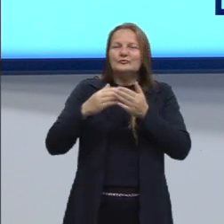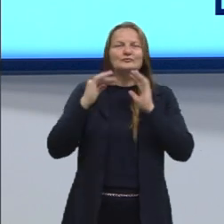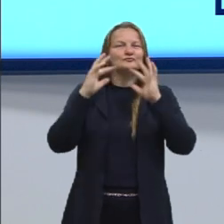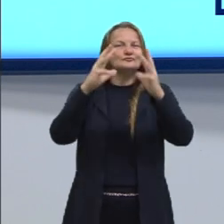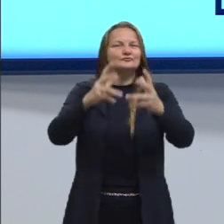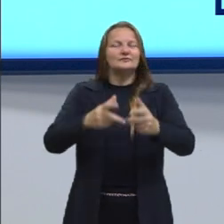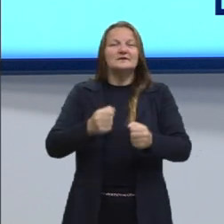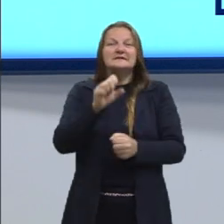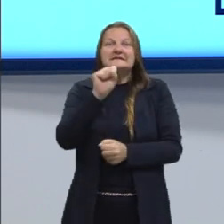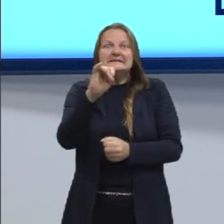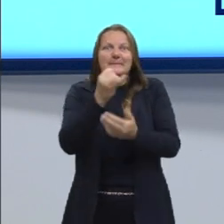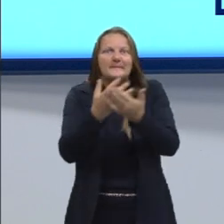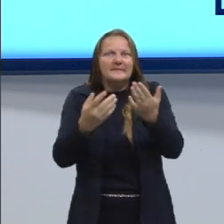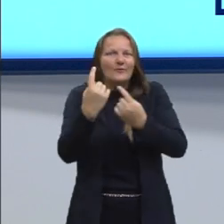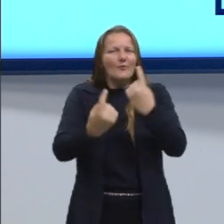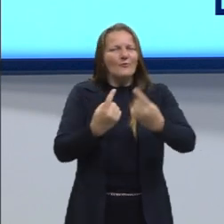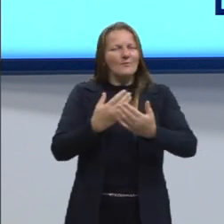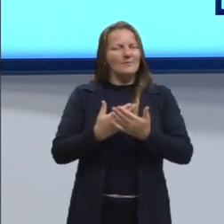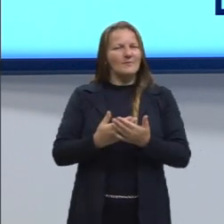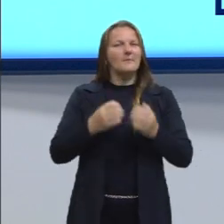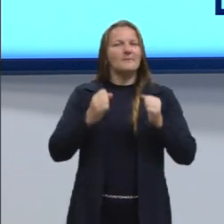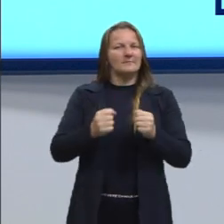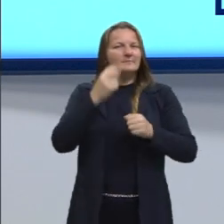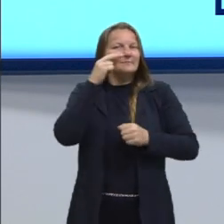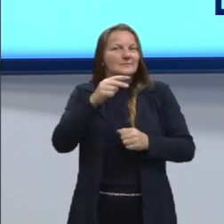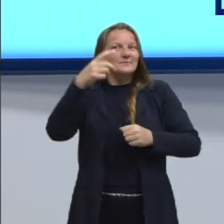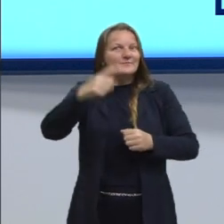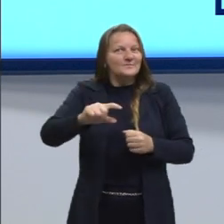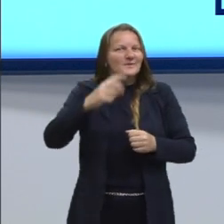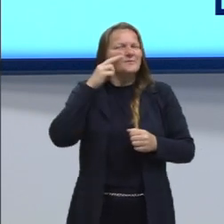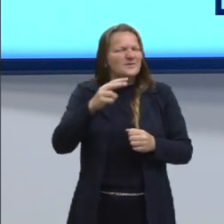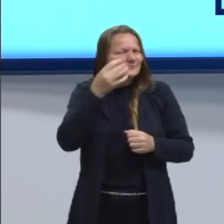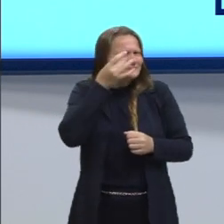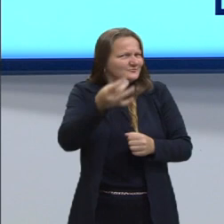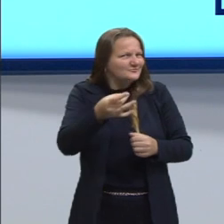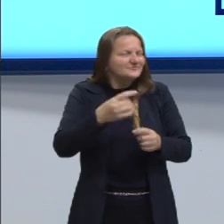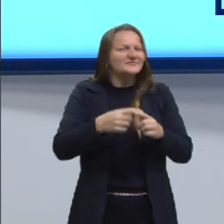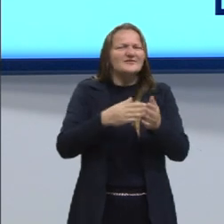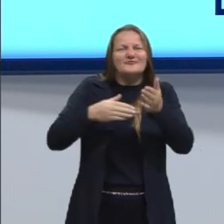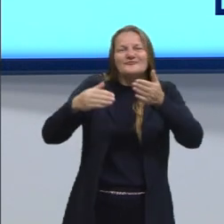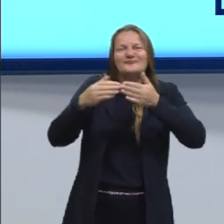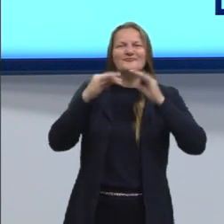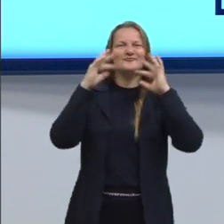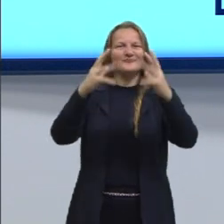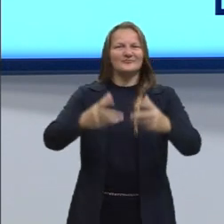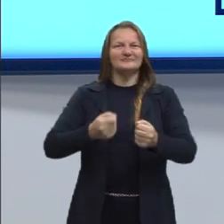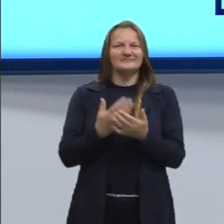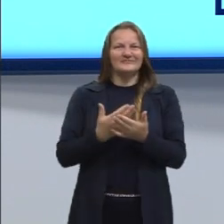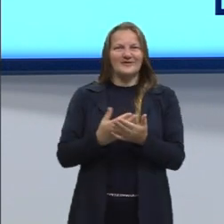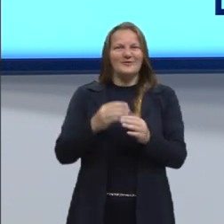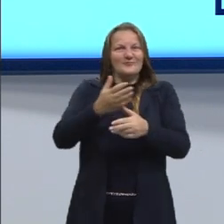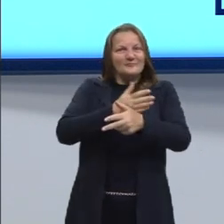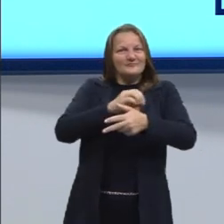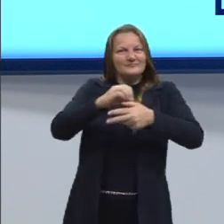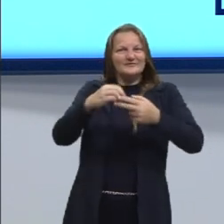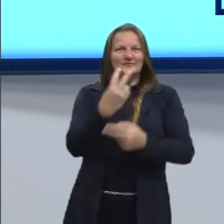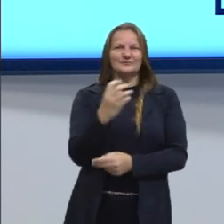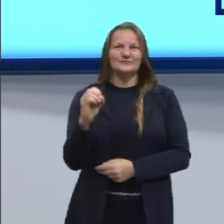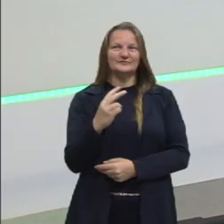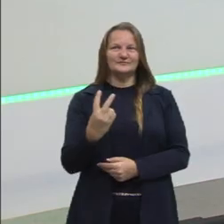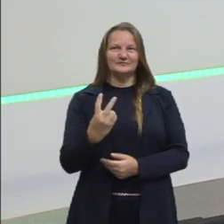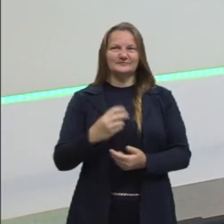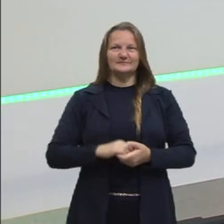perdeu alguma aula precisa assistir novamente, verifica lá que tem todas as aulas do Pré-Enem 2022.